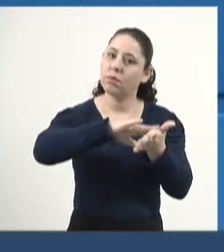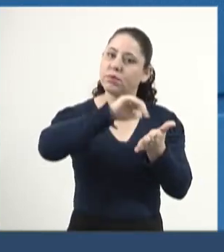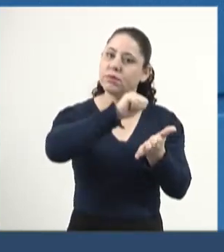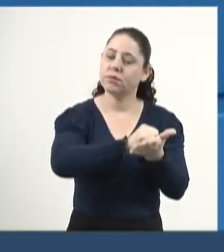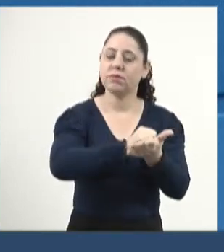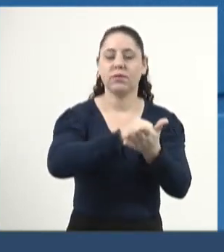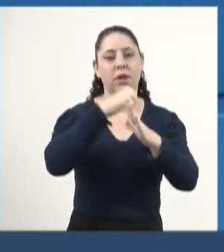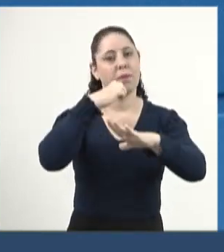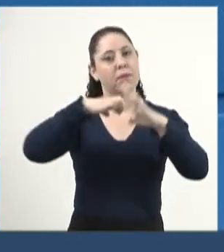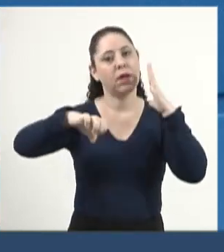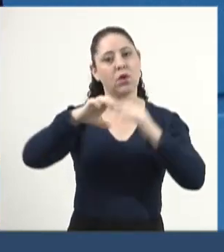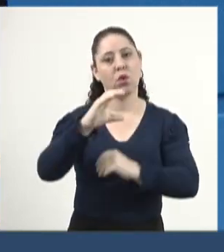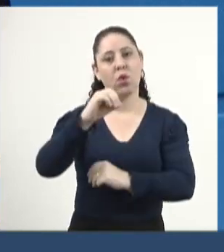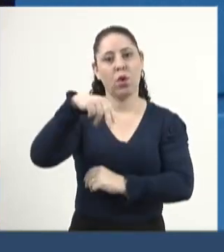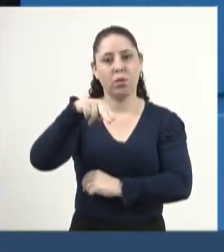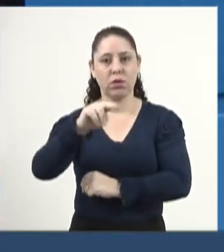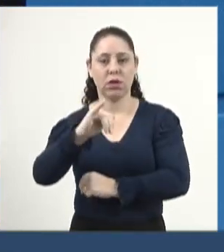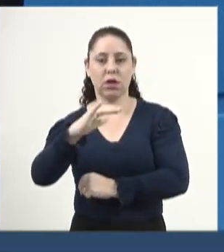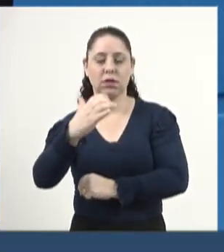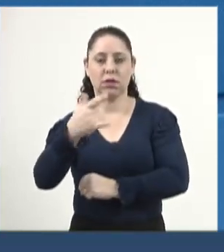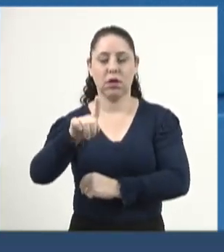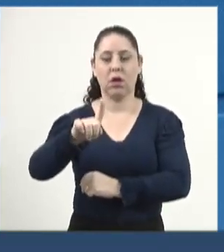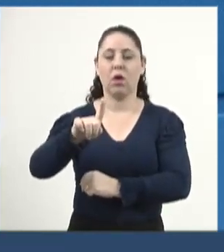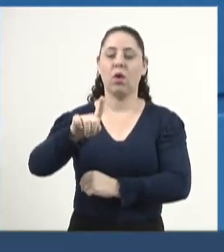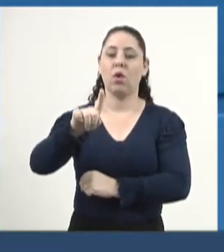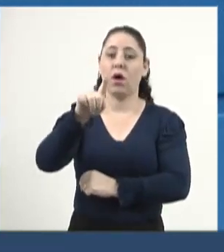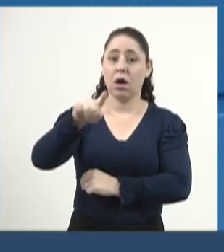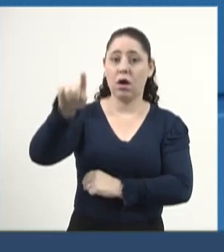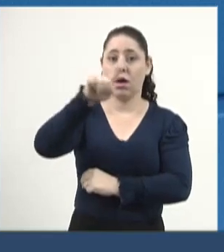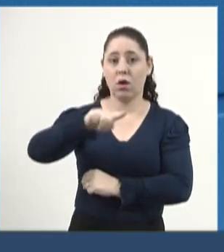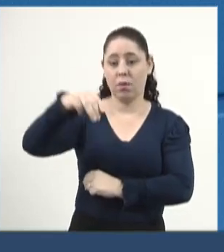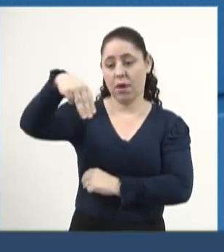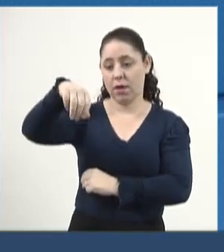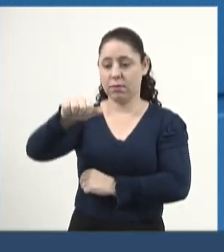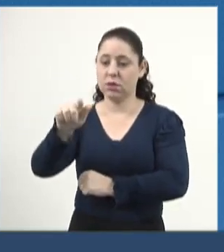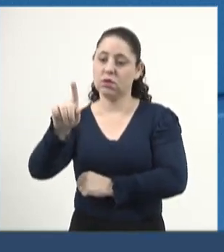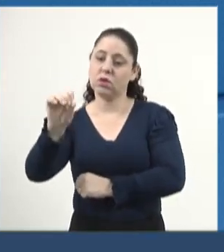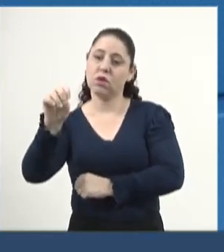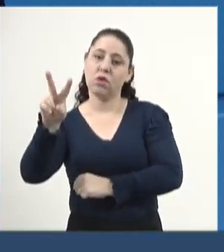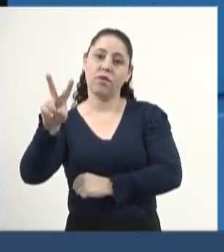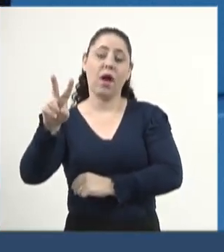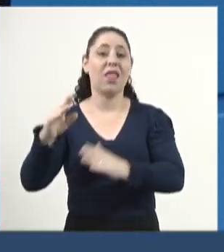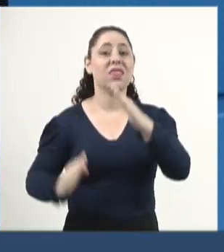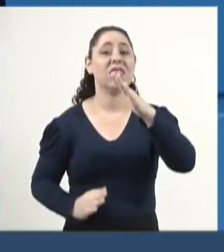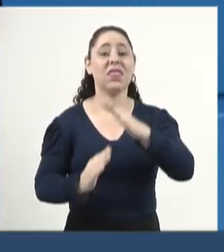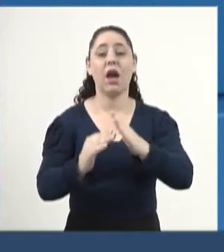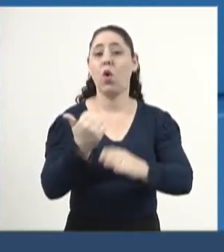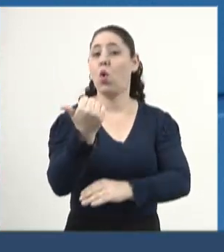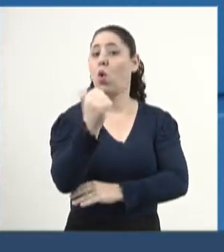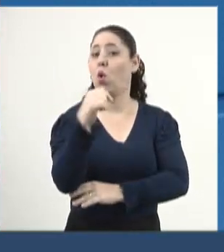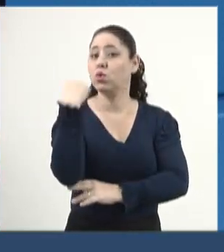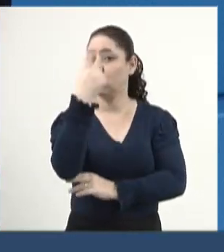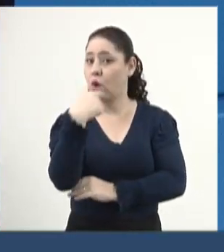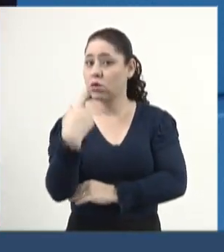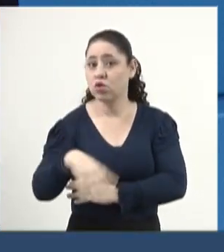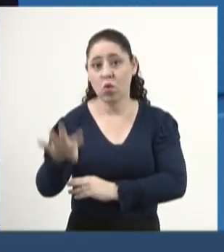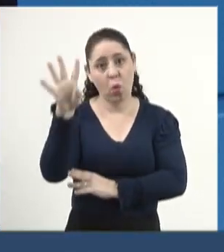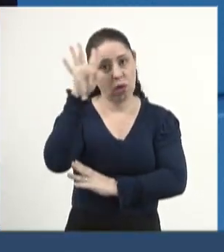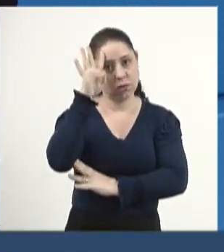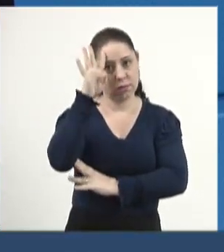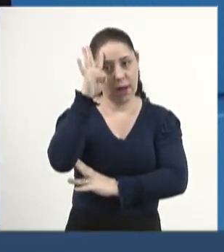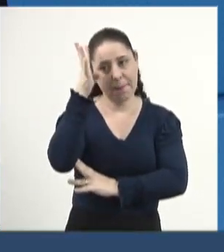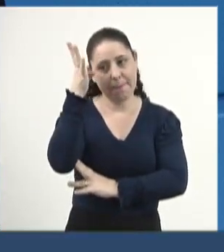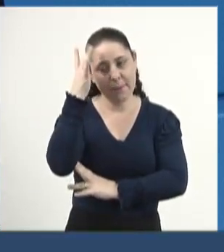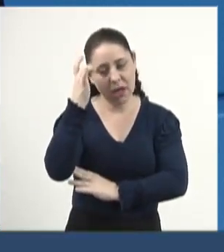-mail comunicação arroba ms.gov até às 11h desta quarta-feira,